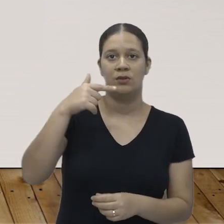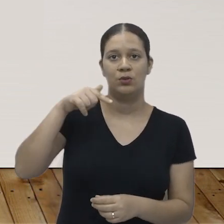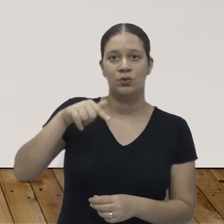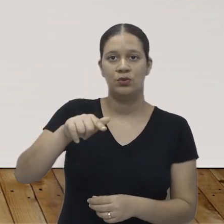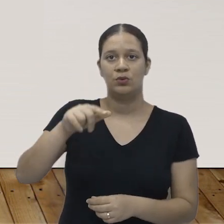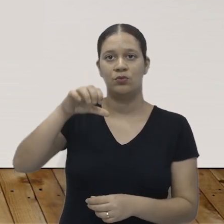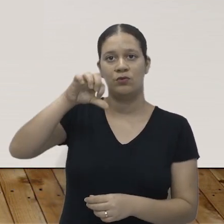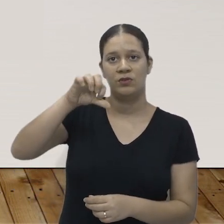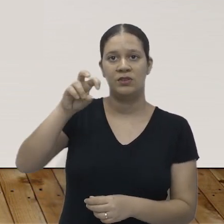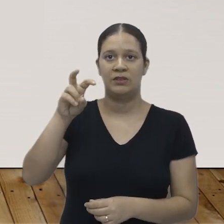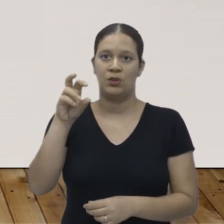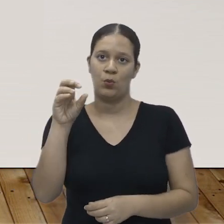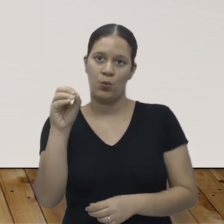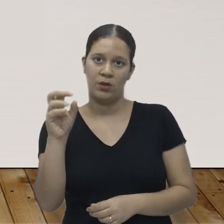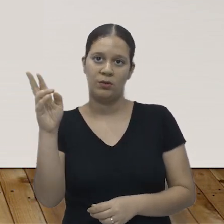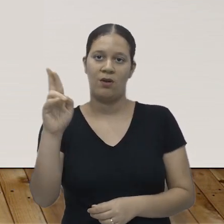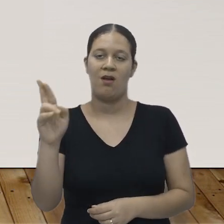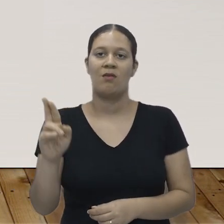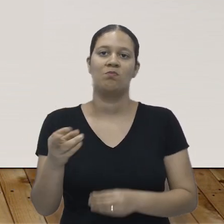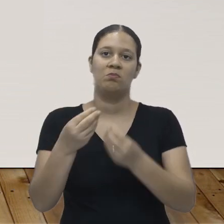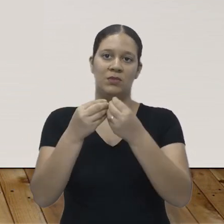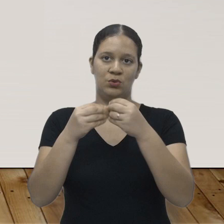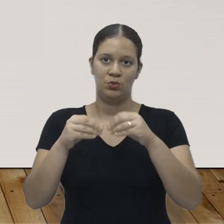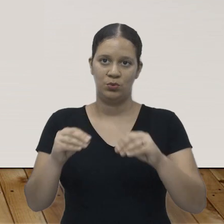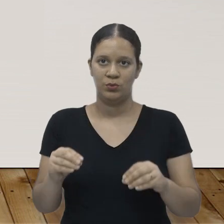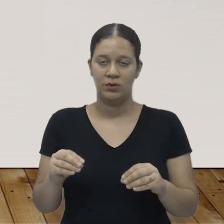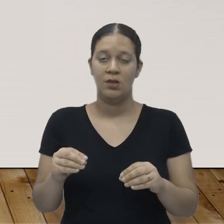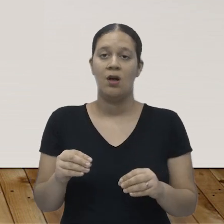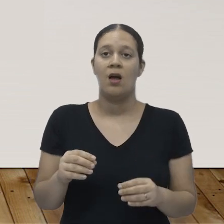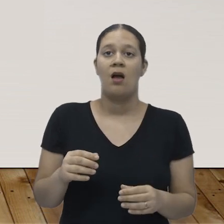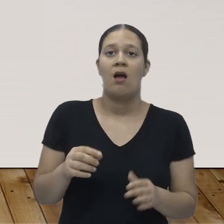dessa vez de R$ 2.950,00.